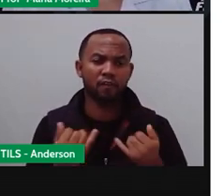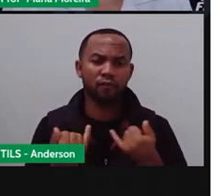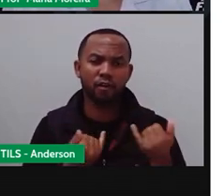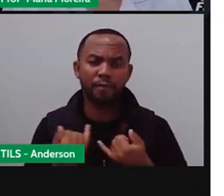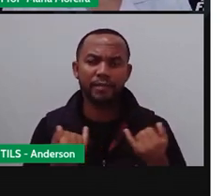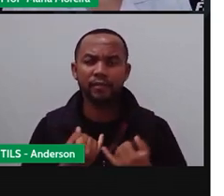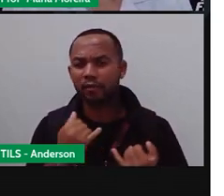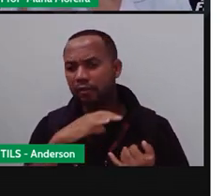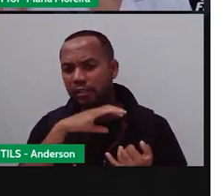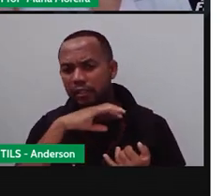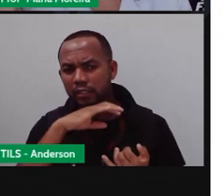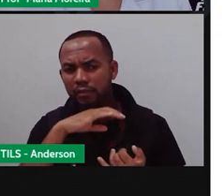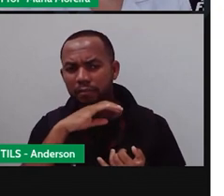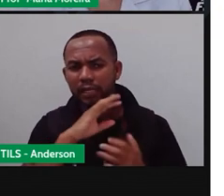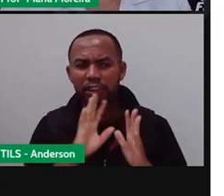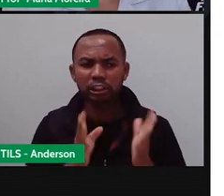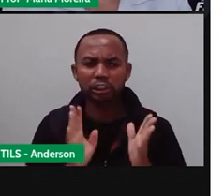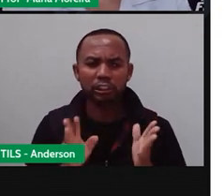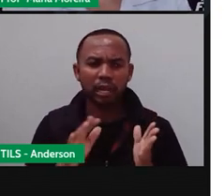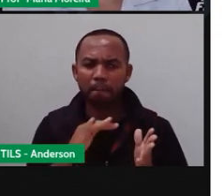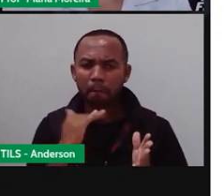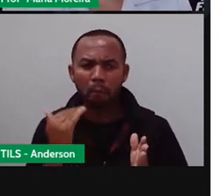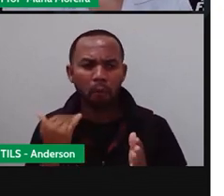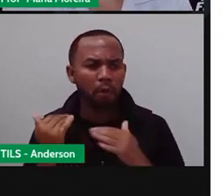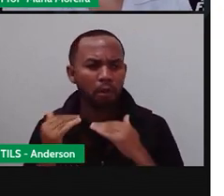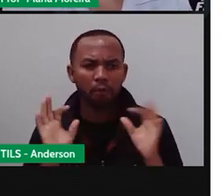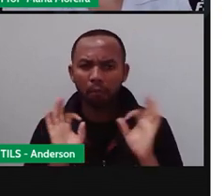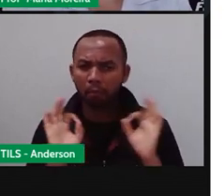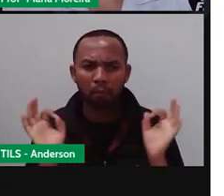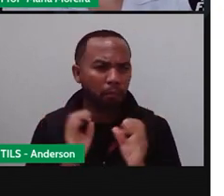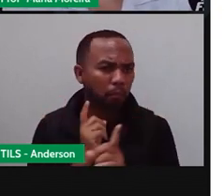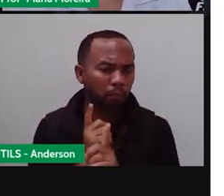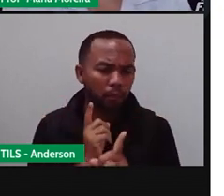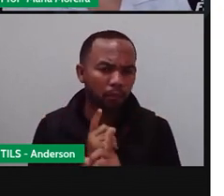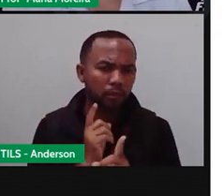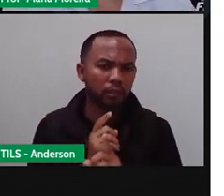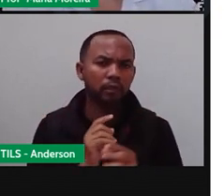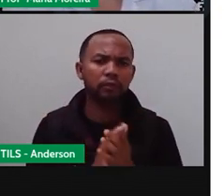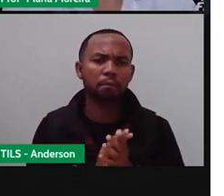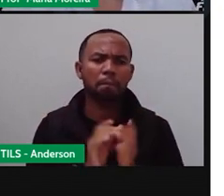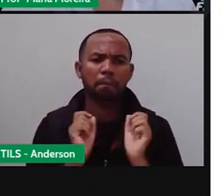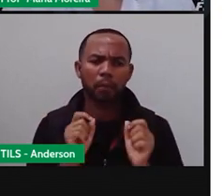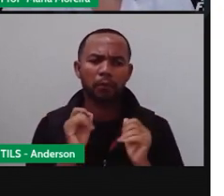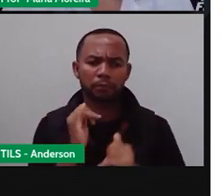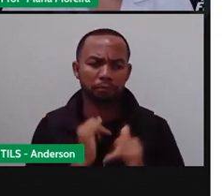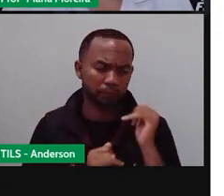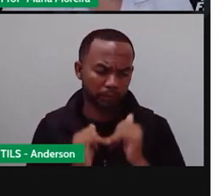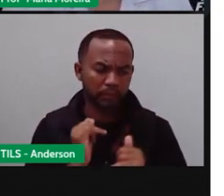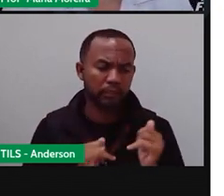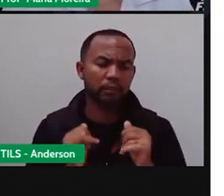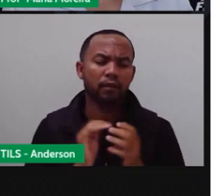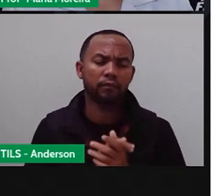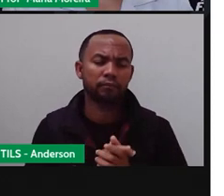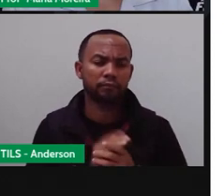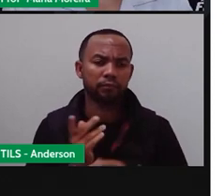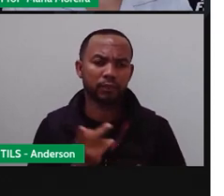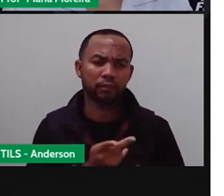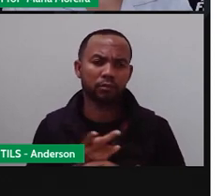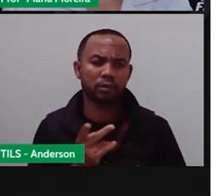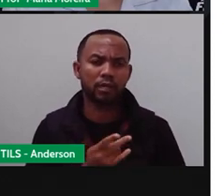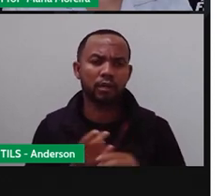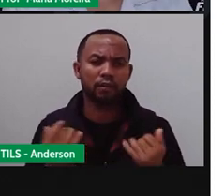animais que estão em extinção, entrem aí no site, né, da UCN, e busquem mais